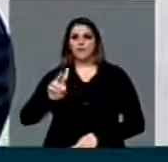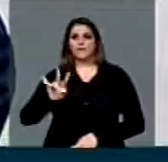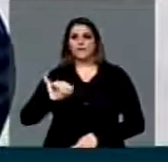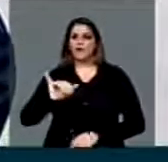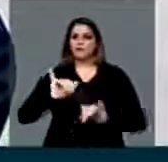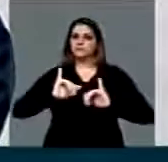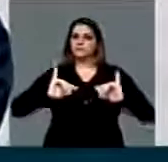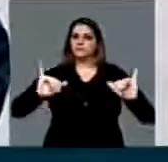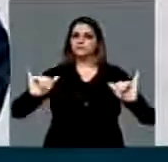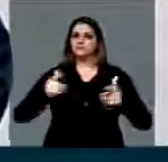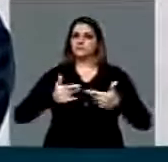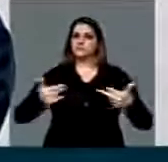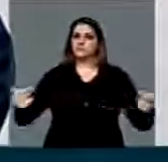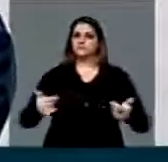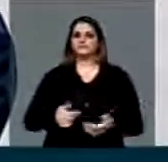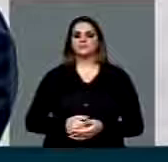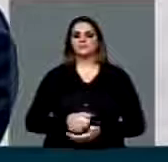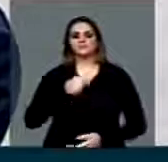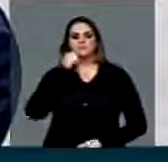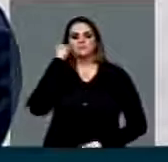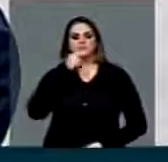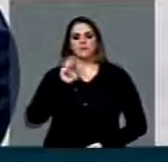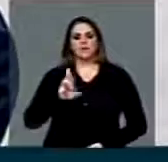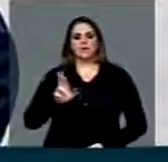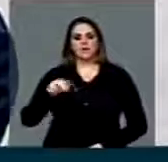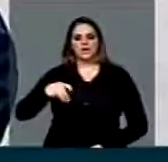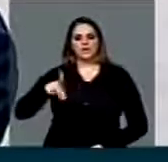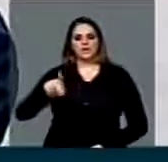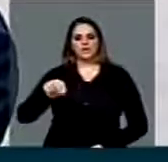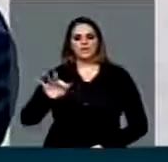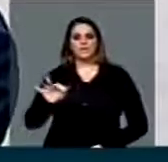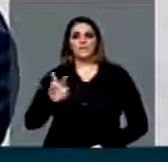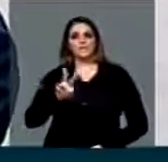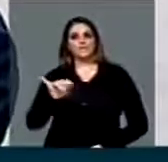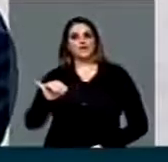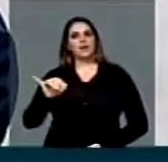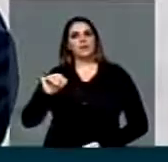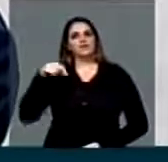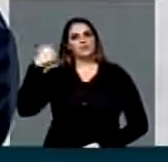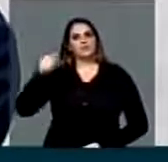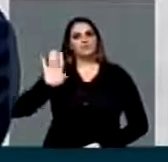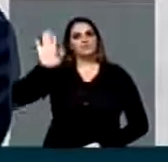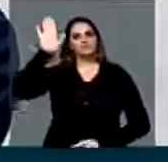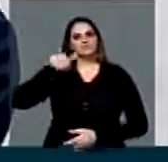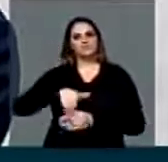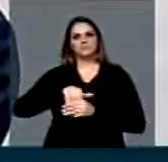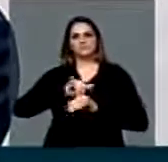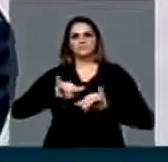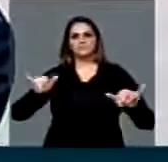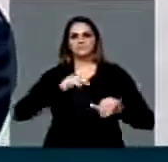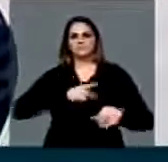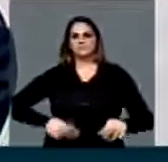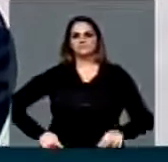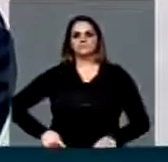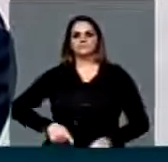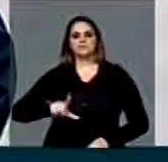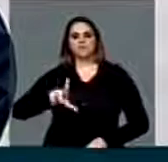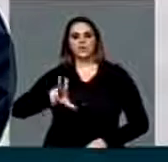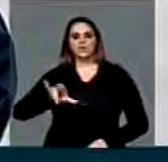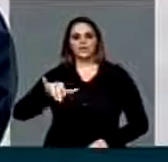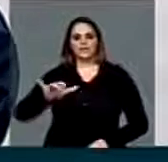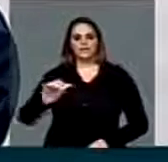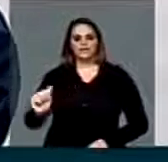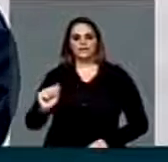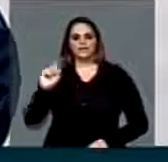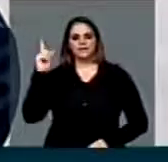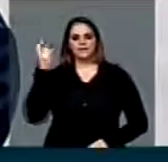liderados nesse programa, pelo nosso senador Randolfe Rodrigues, pré-candidato à presidência da República, Luciana Genro, nossa ex-colega,